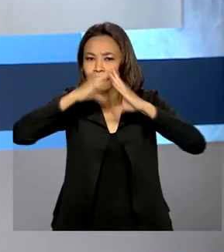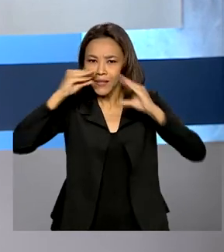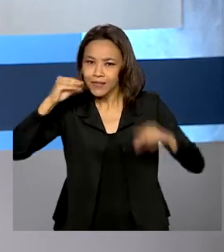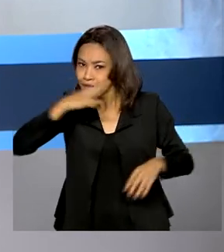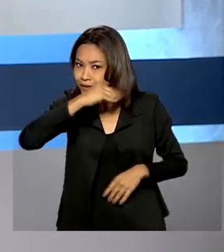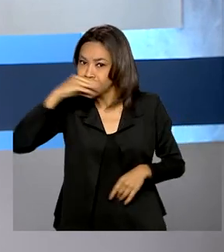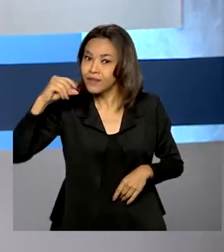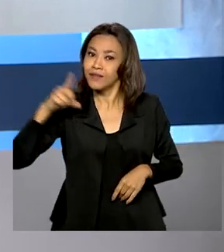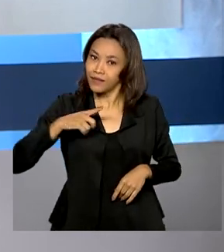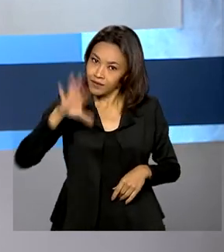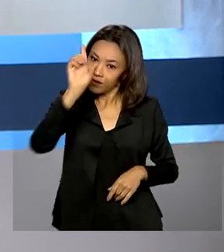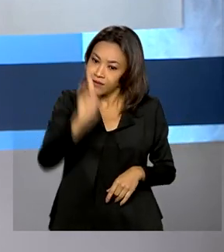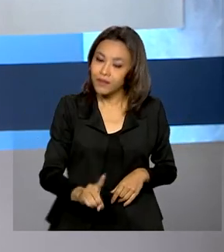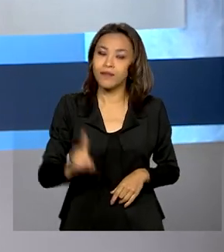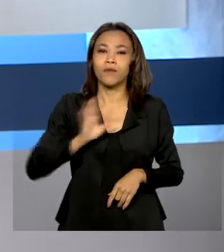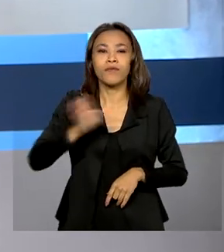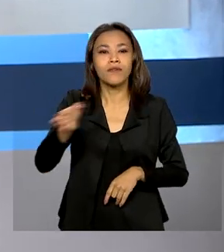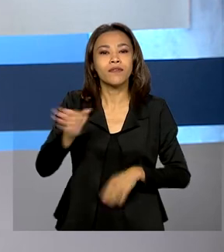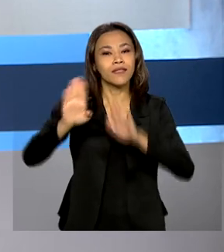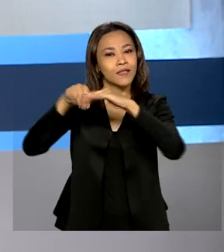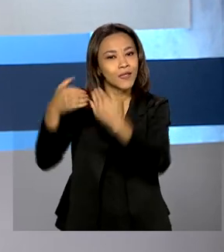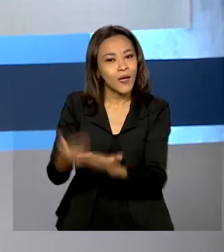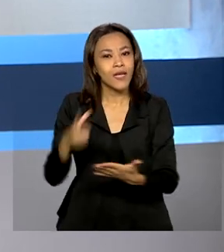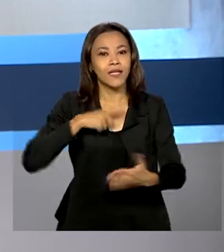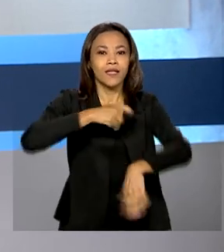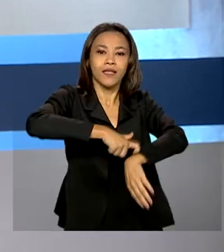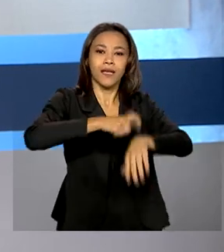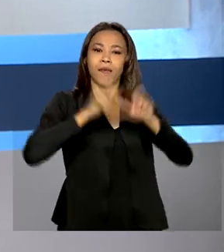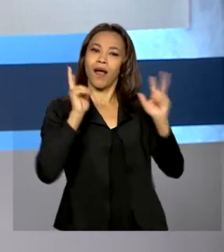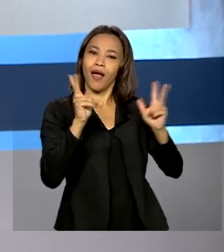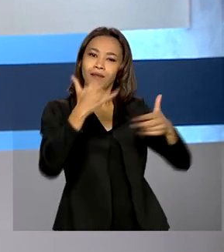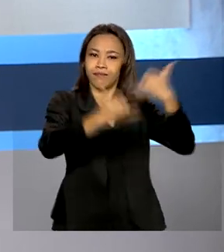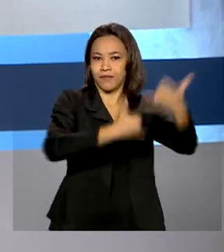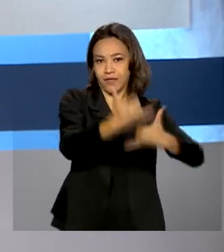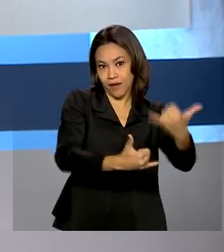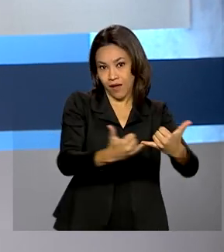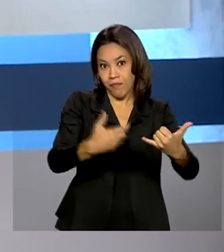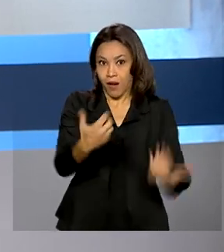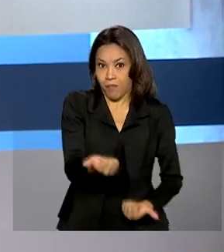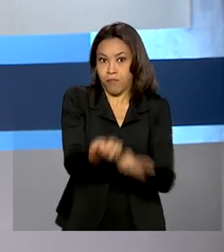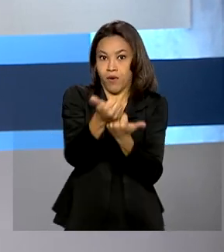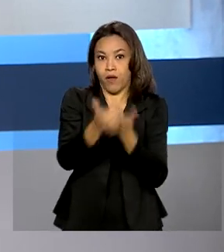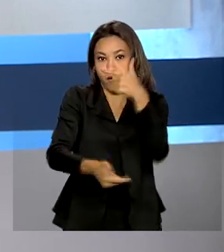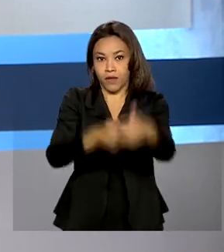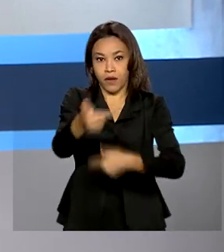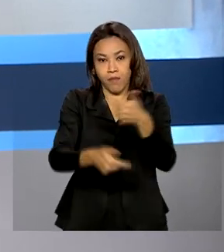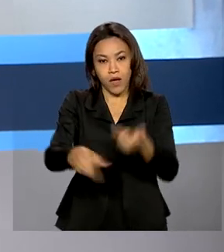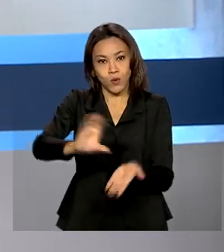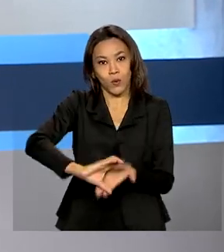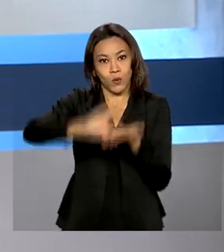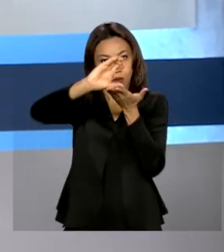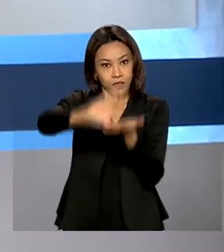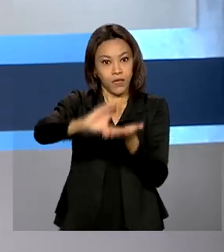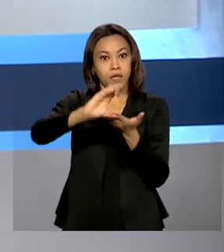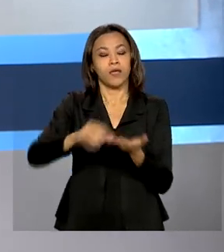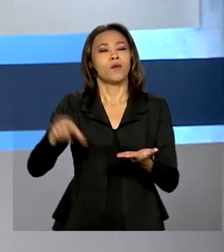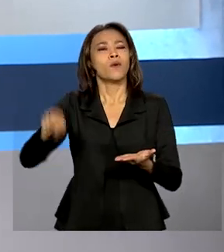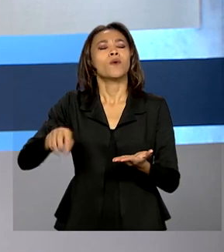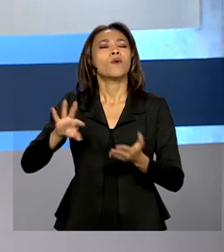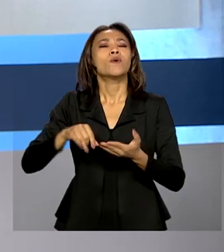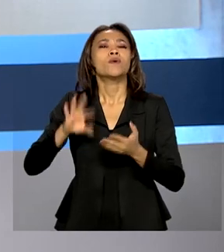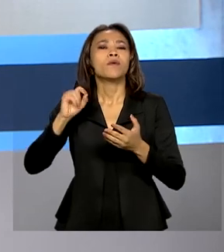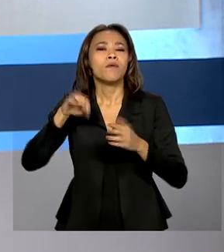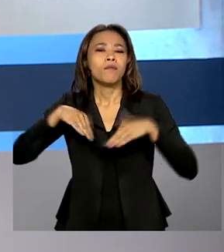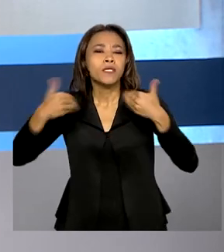escola e ter tempo livre para brincar. Para fortalecer a formação e o trabalho deles, o Ministério da Mulher, da Família e dos Direitos